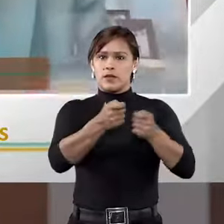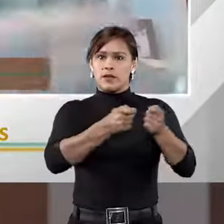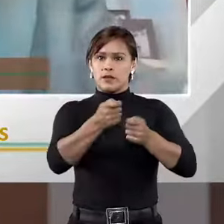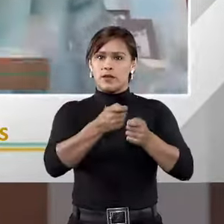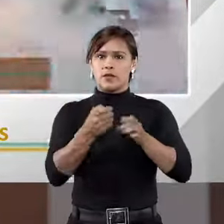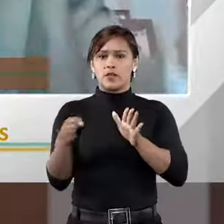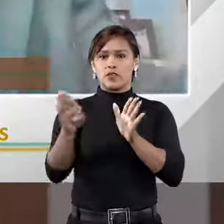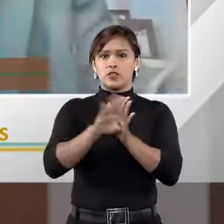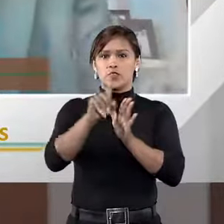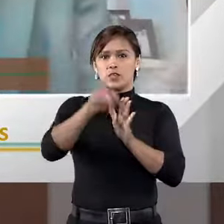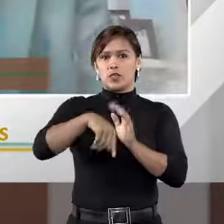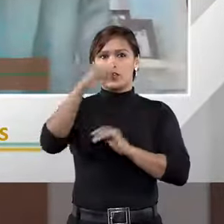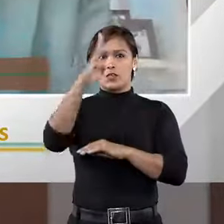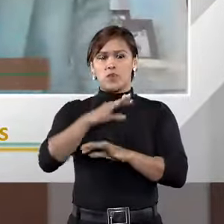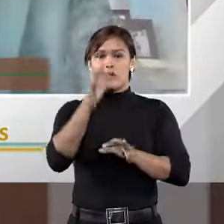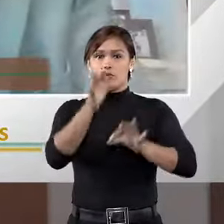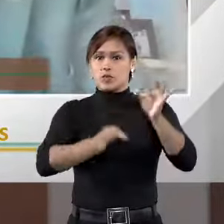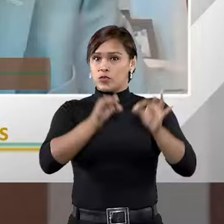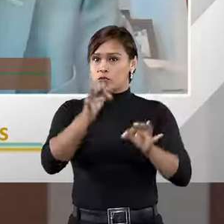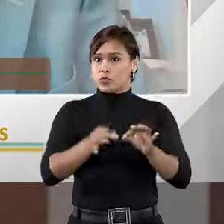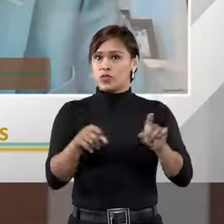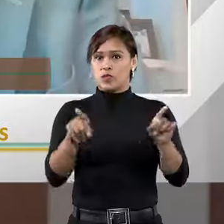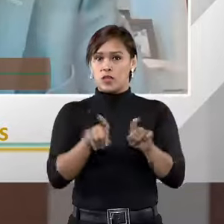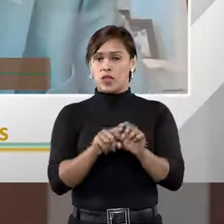de dimensões que justifique isso e tal,